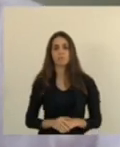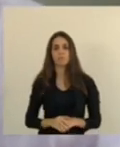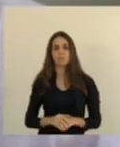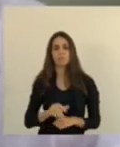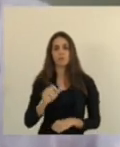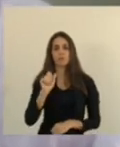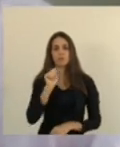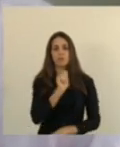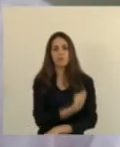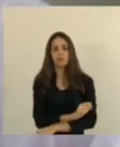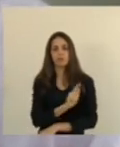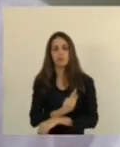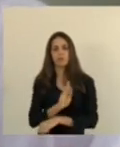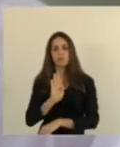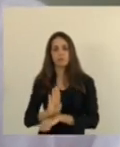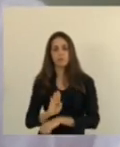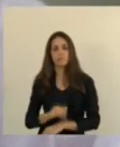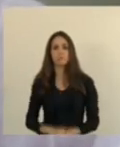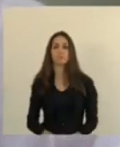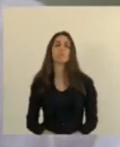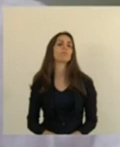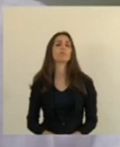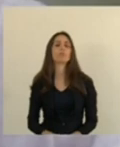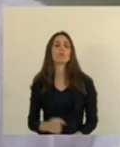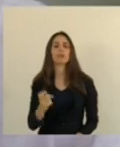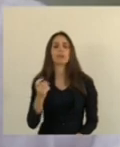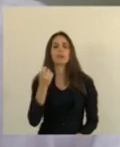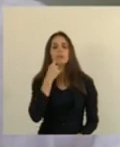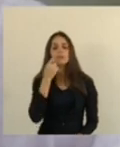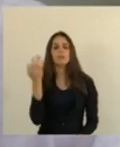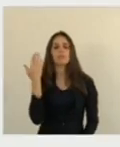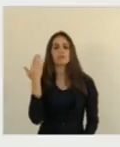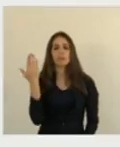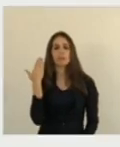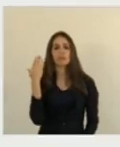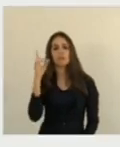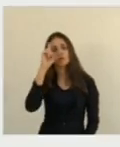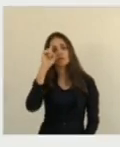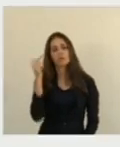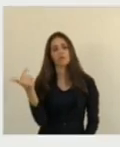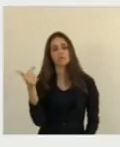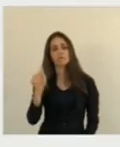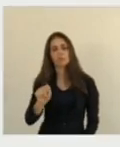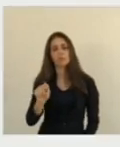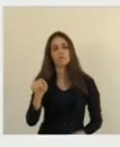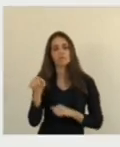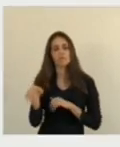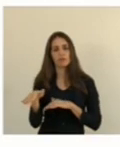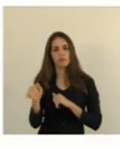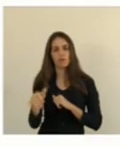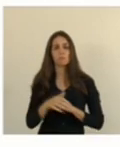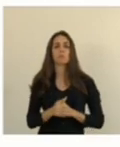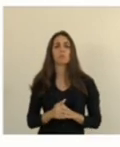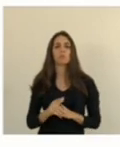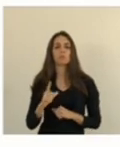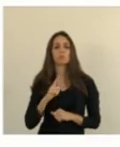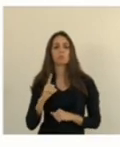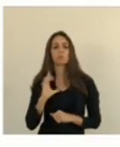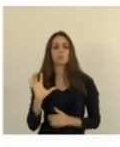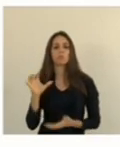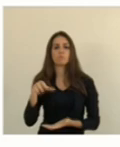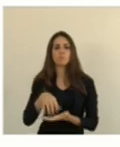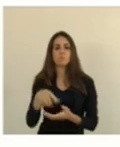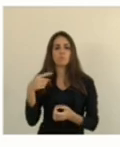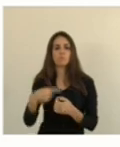Palha. Na última sexta-feira, 17 de setembro, estive no município